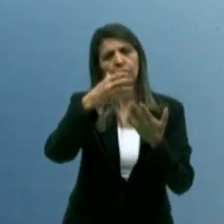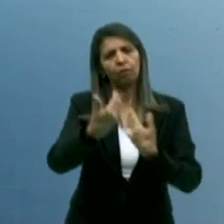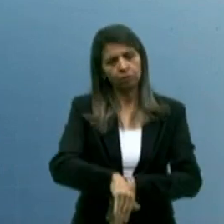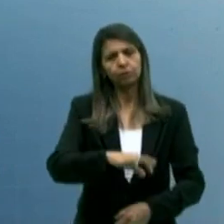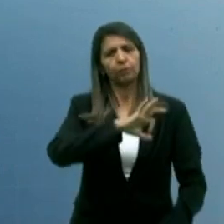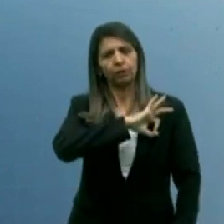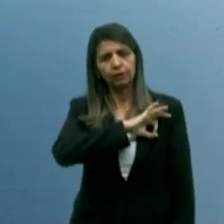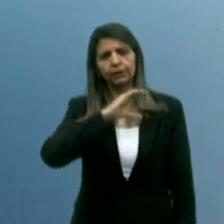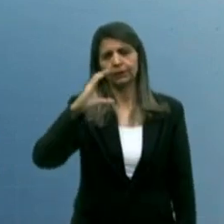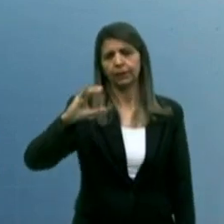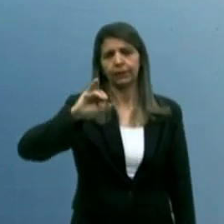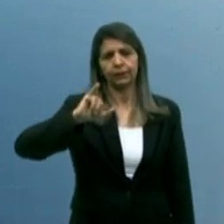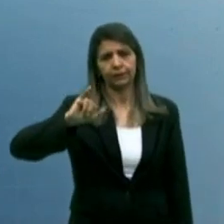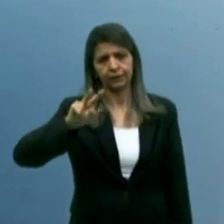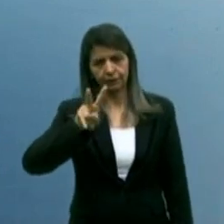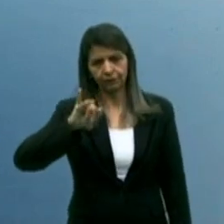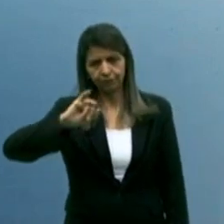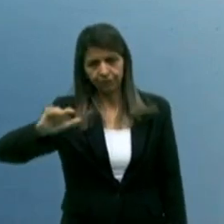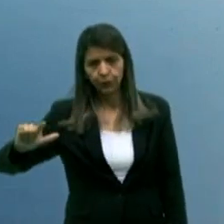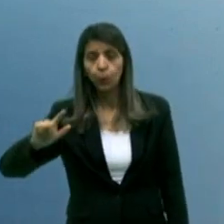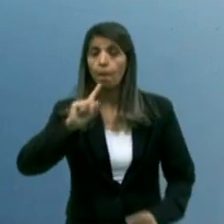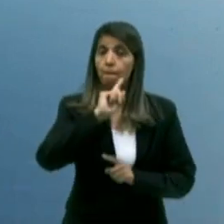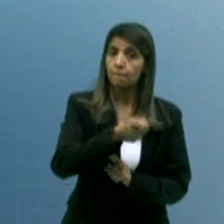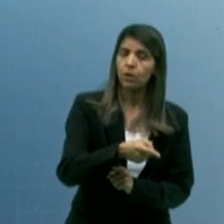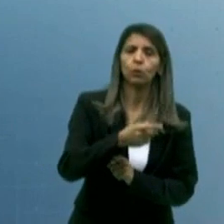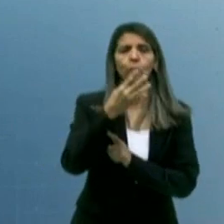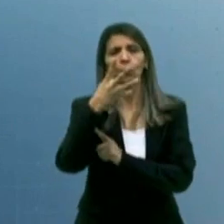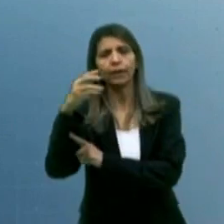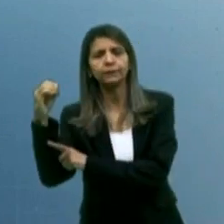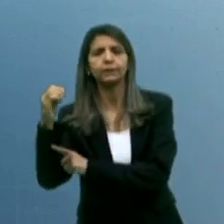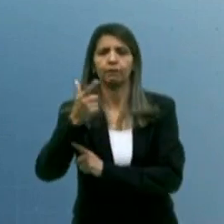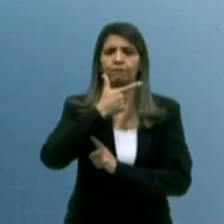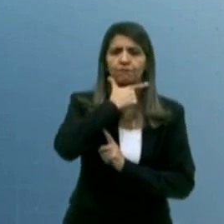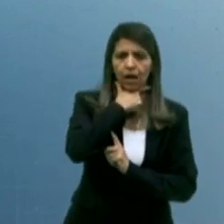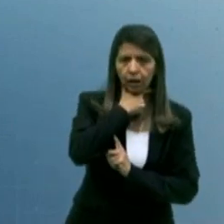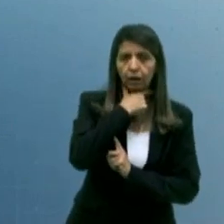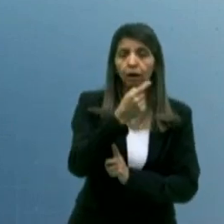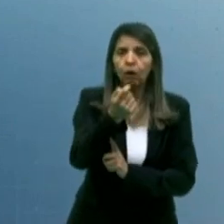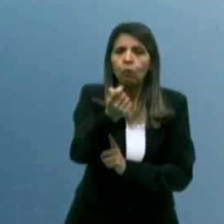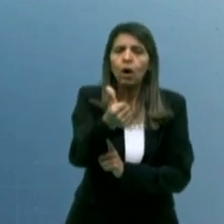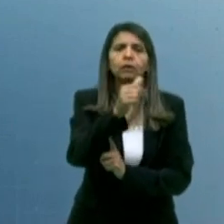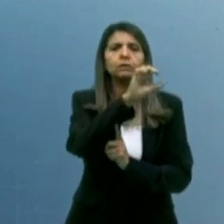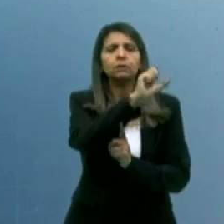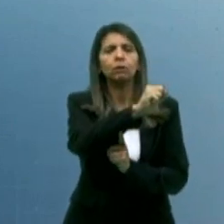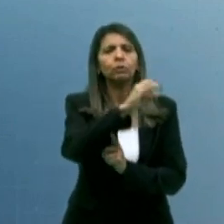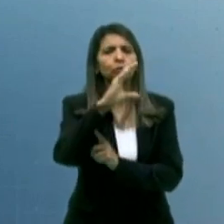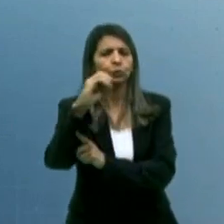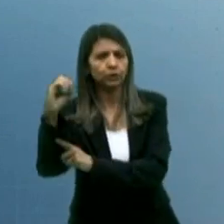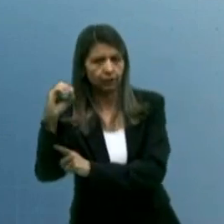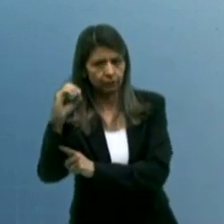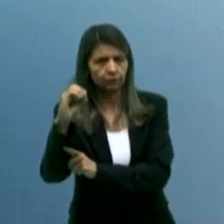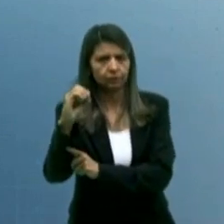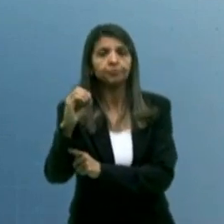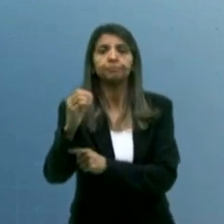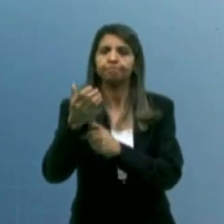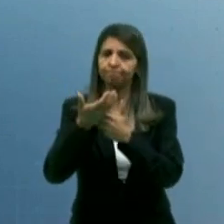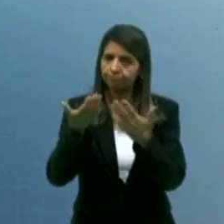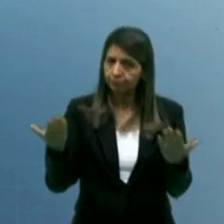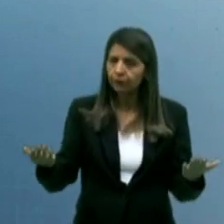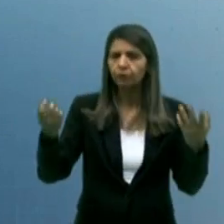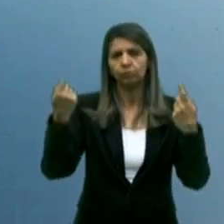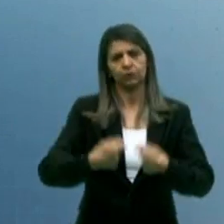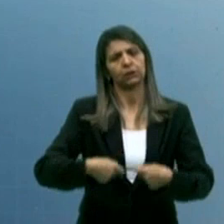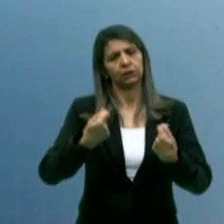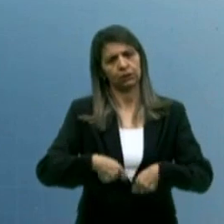Ocorre que dentro dessas 1.400 vagas já temos quase 800 policiais que devem exercer o direito